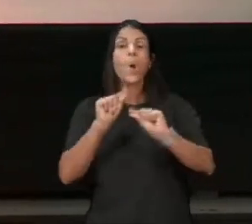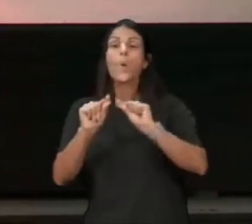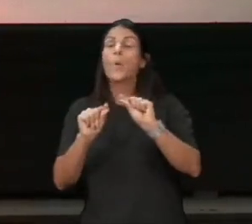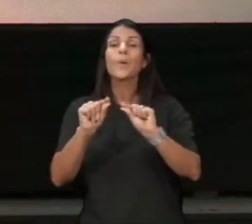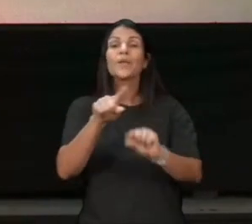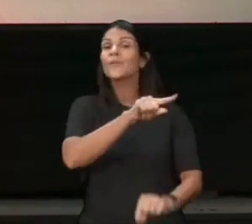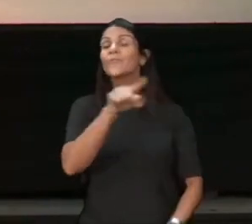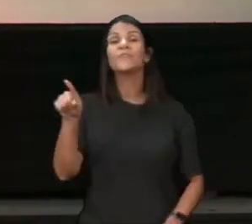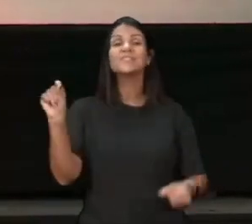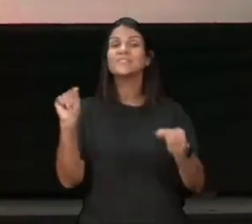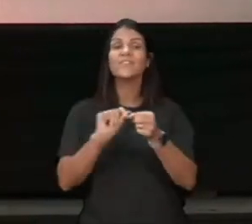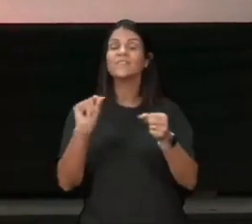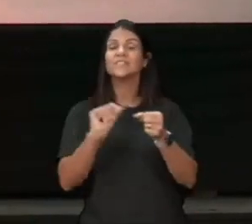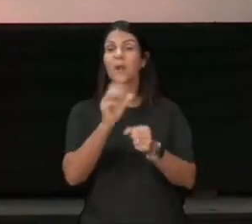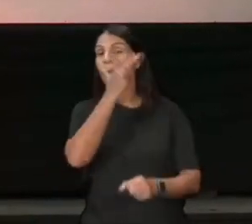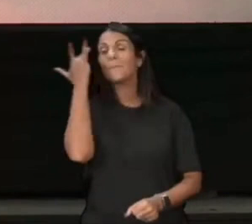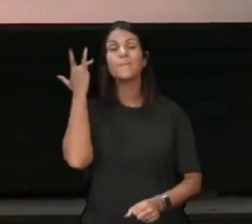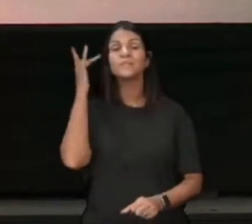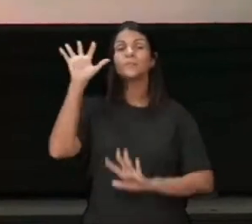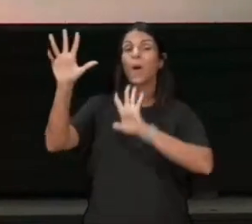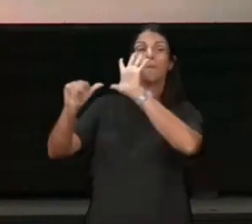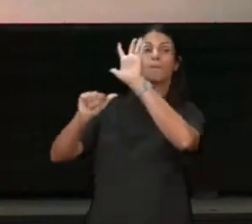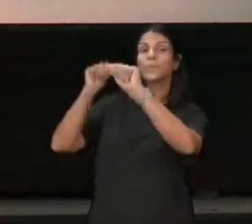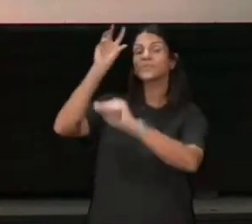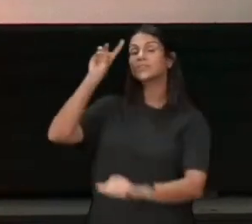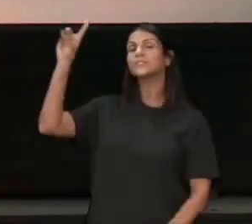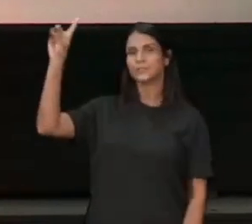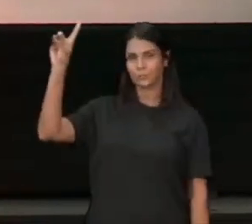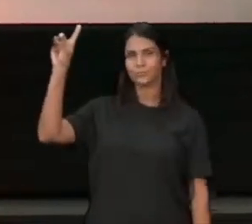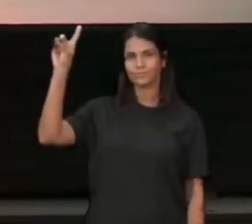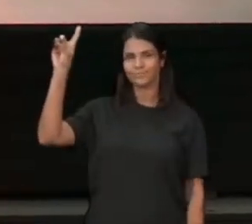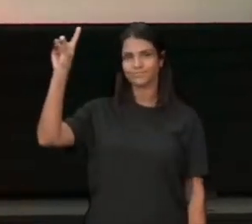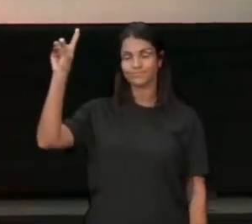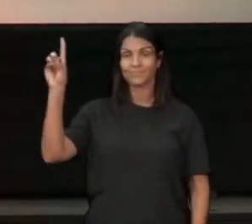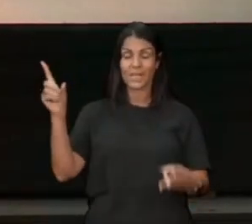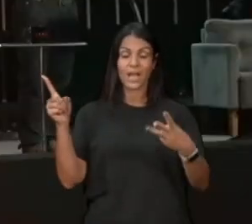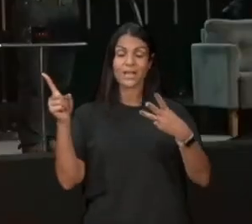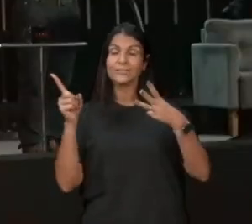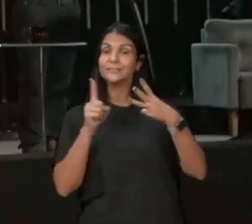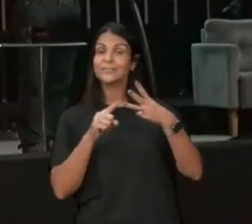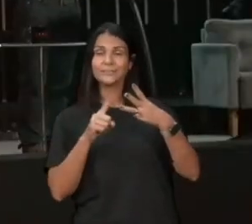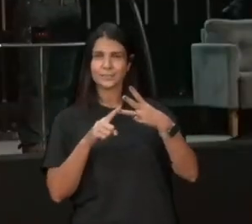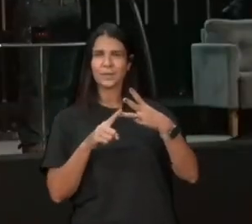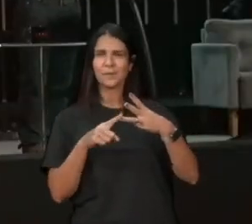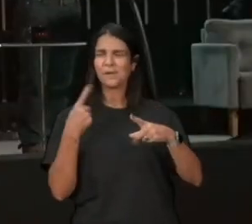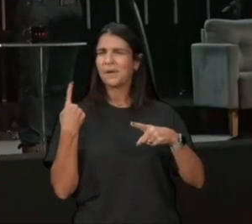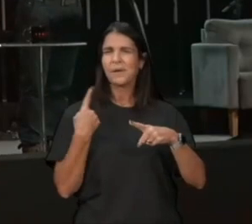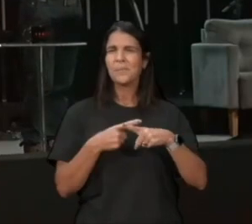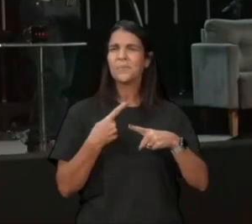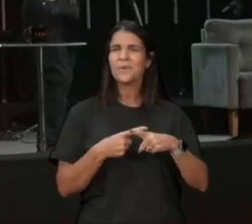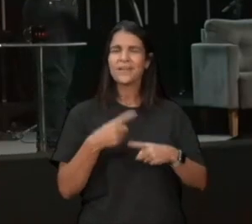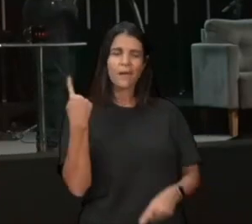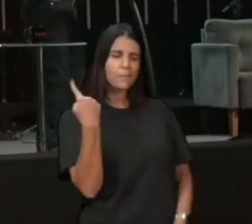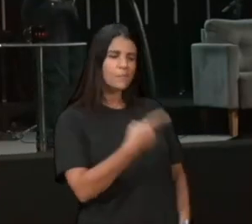terceiro lugar, esse homem tem que ser imitado, por quê? Porque ele não se ilude, com os aplausos dos